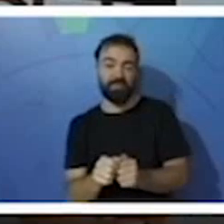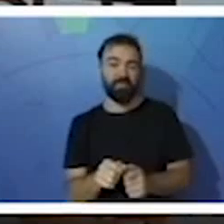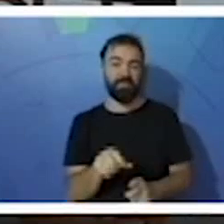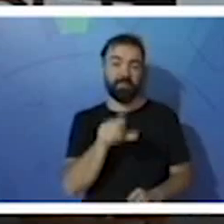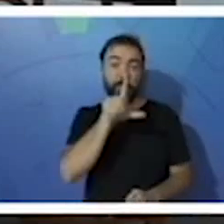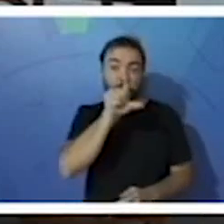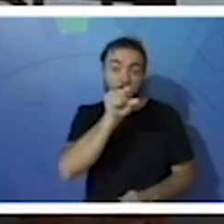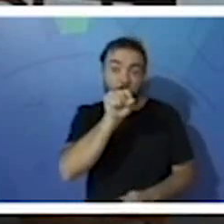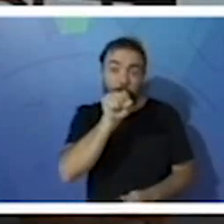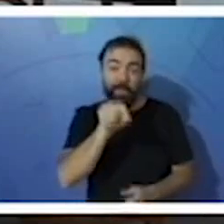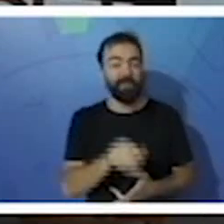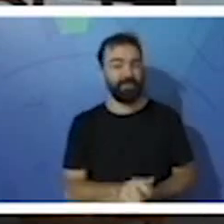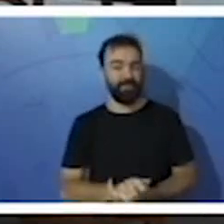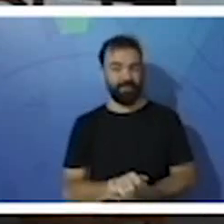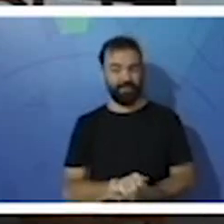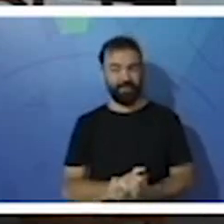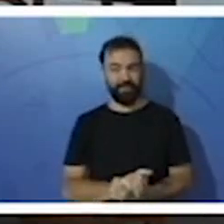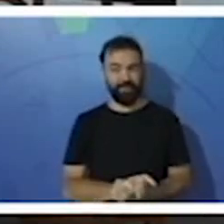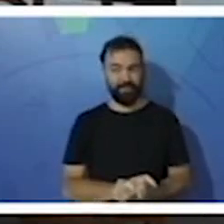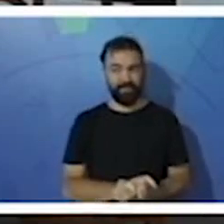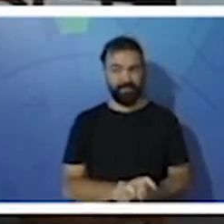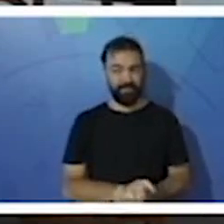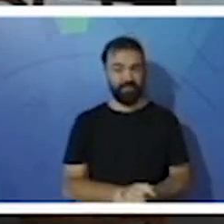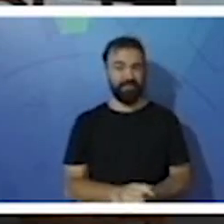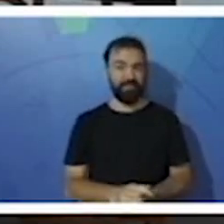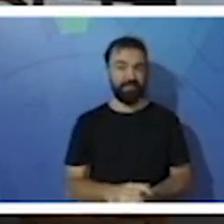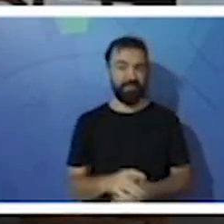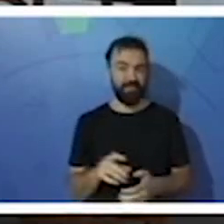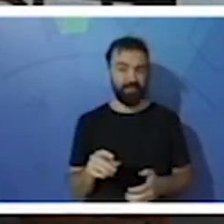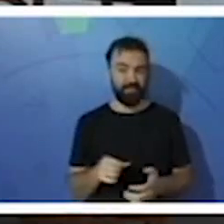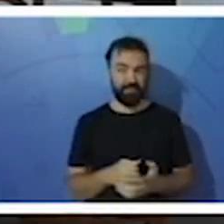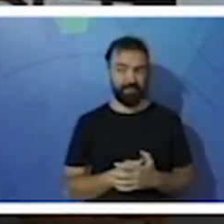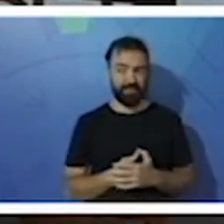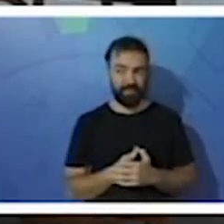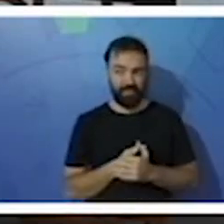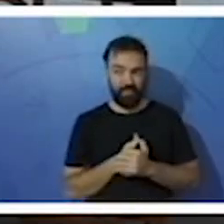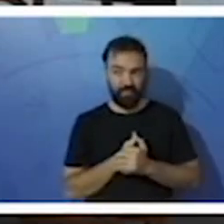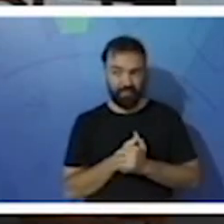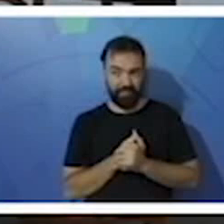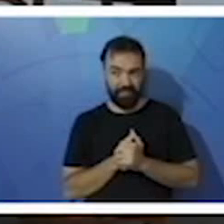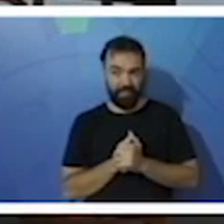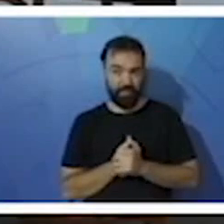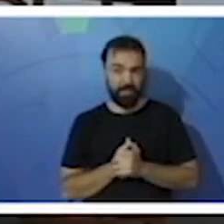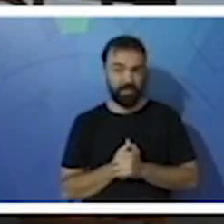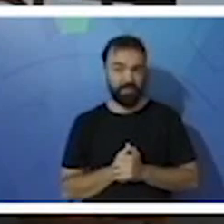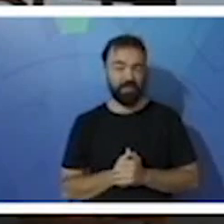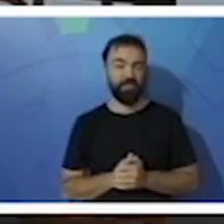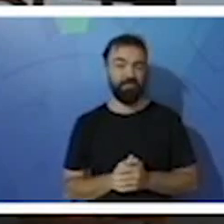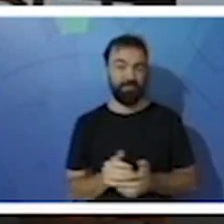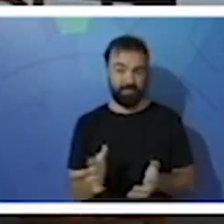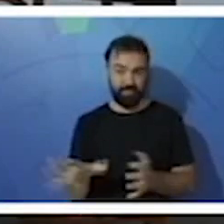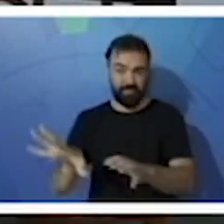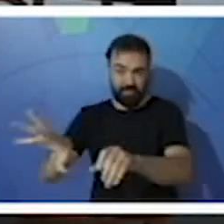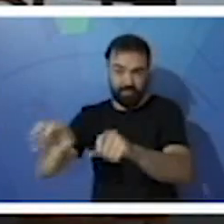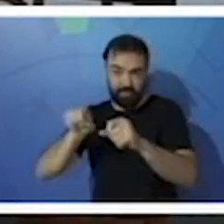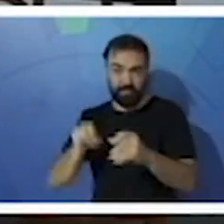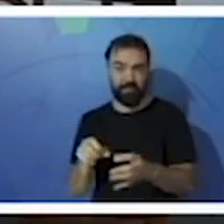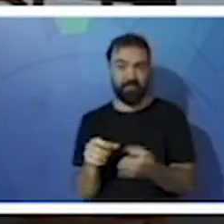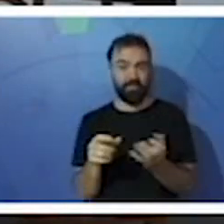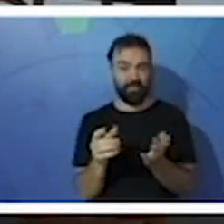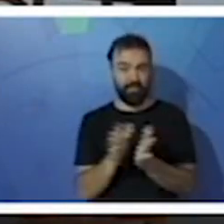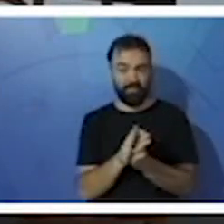falar um pouquinho sobre as aves e a adaptação delas na natureza. Vamos lá, pegue a sua apostila, o seu